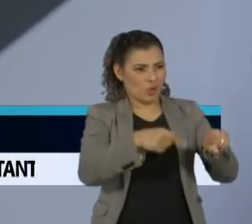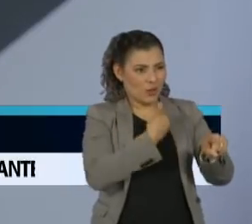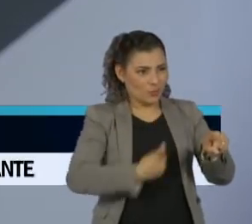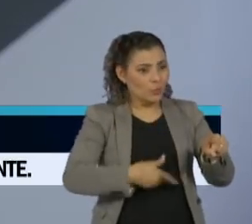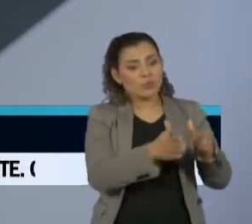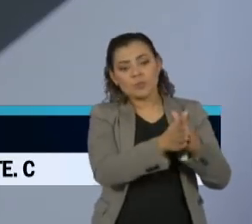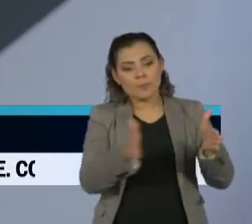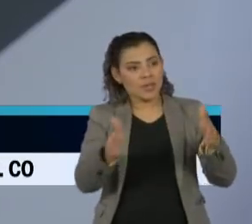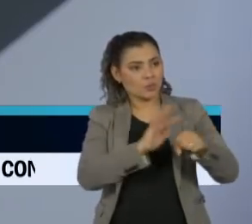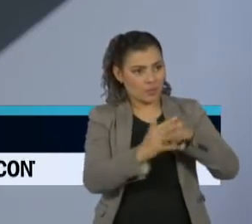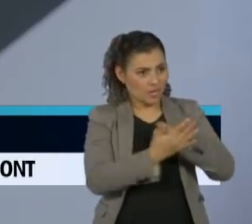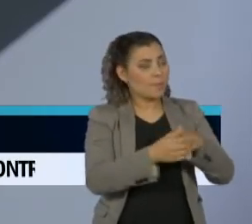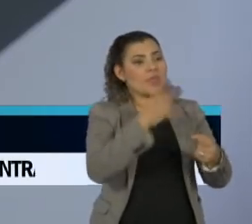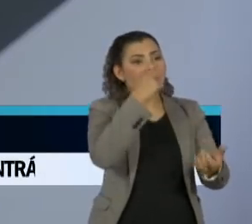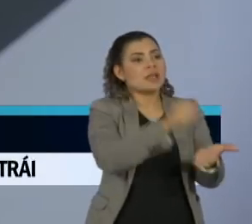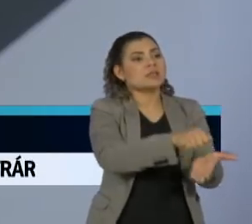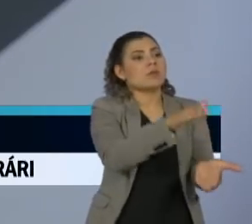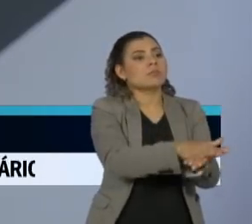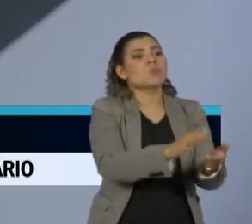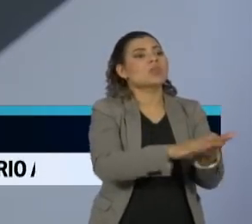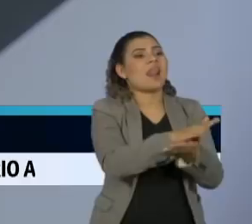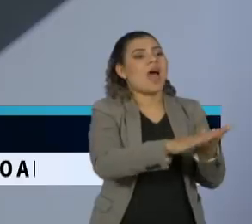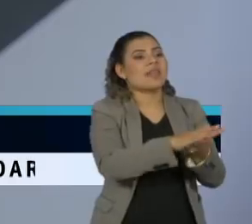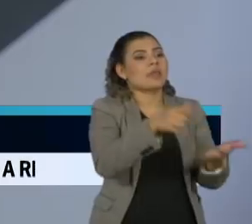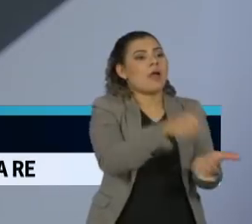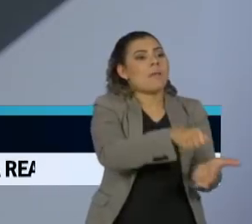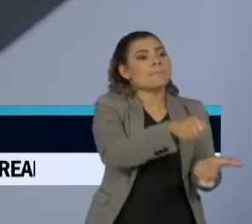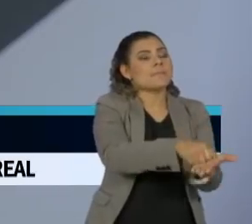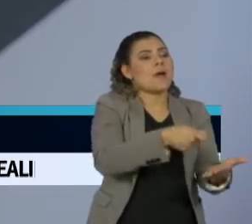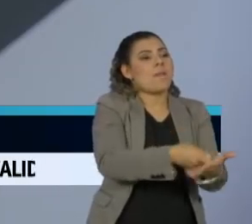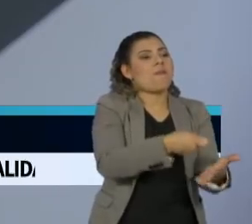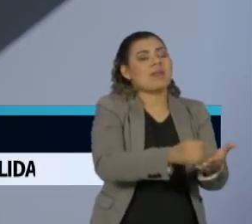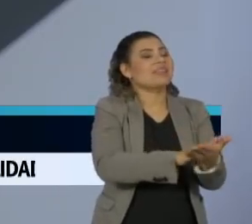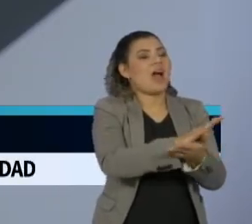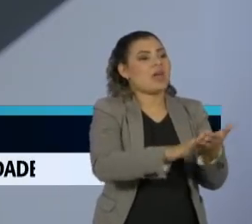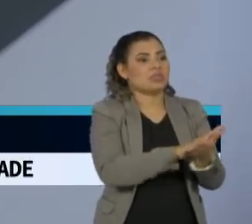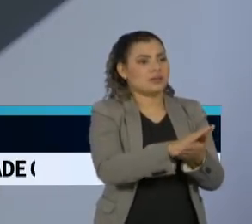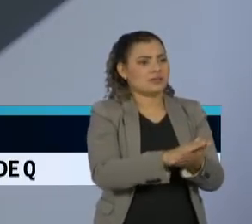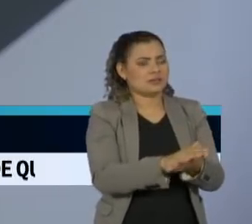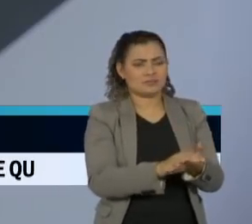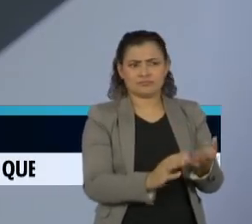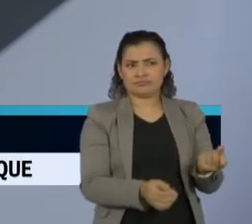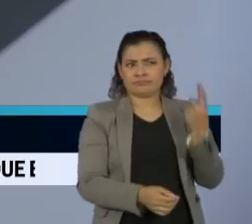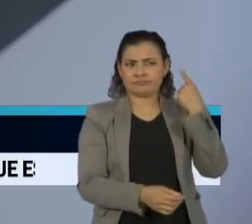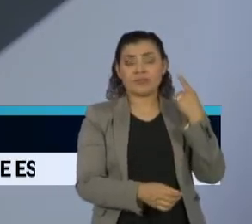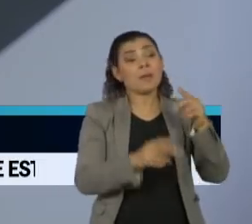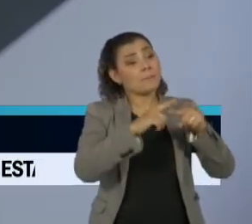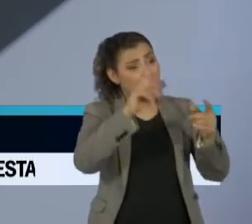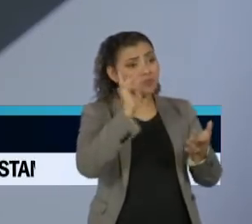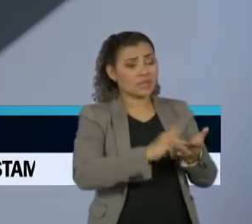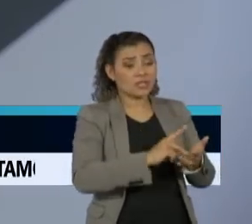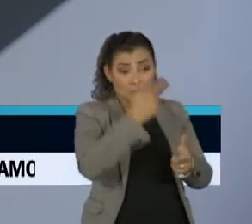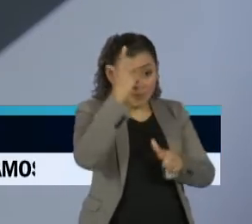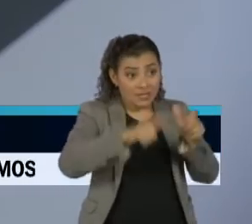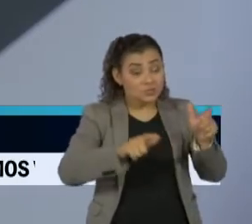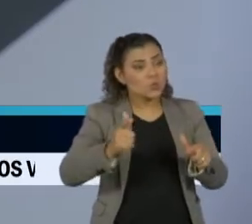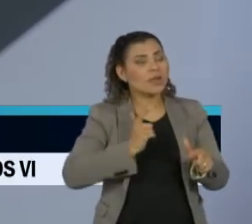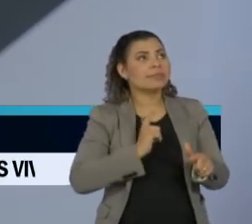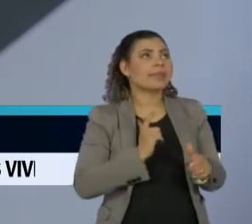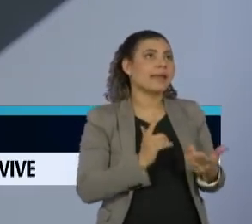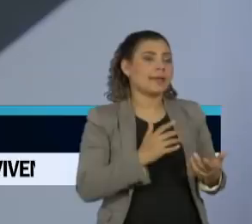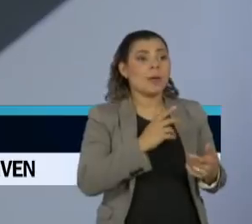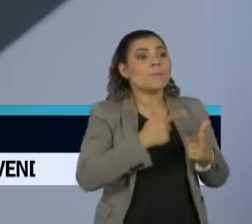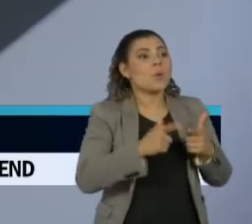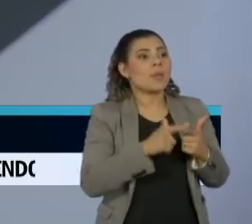técnico do Ministério da Saúde queira assinar um negócio desses. Por quê? Se existe alguém que tenha um efeito colateral, vamos dizer, uma